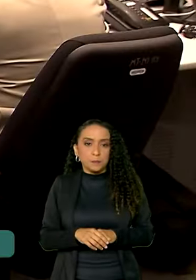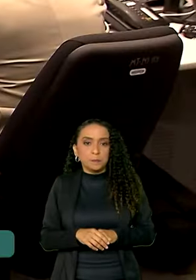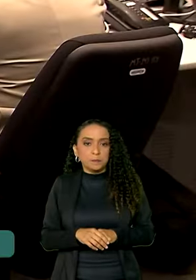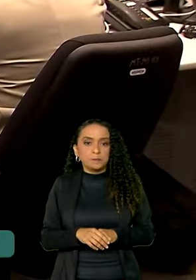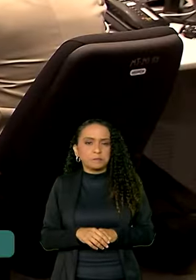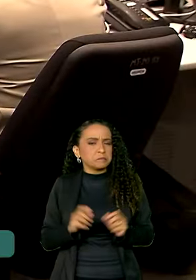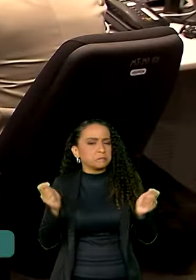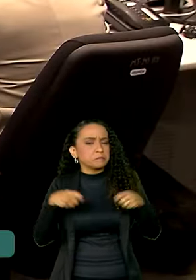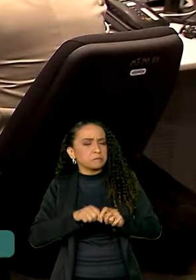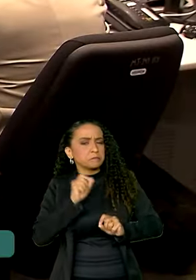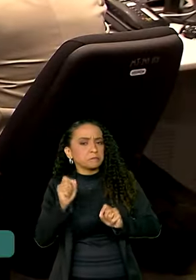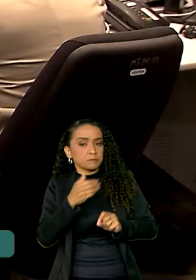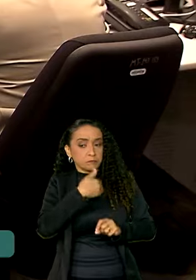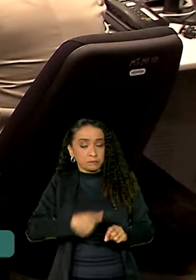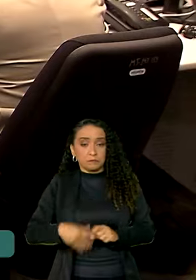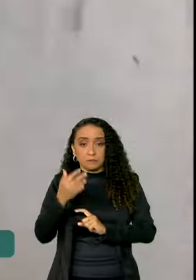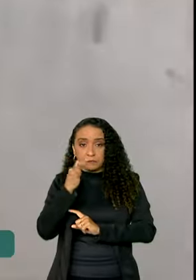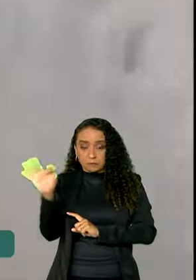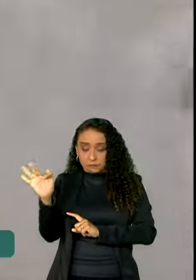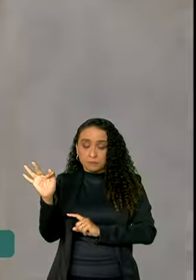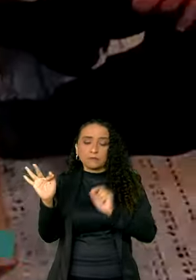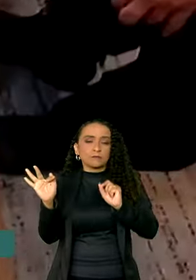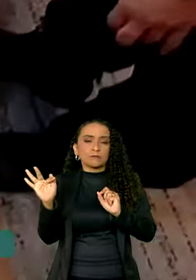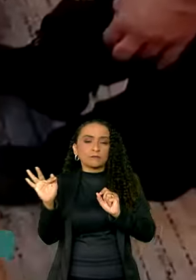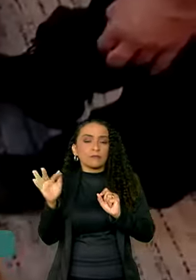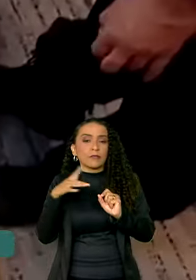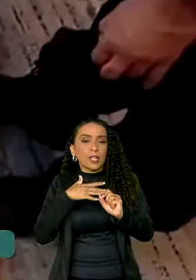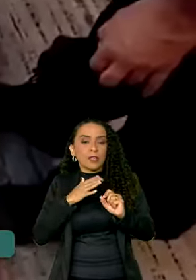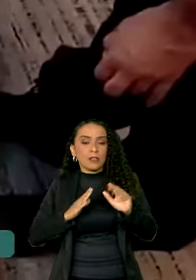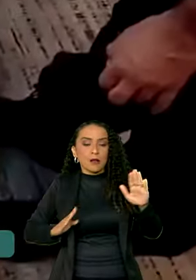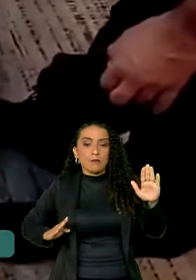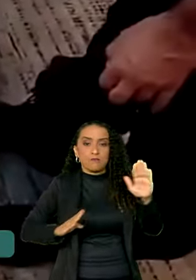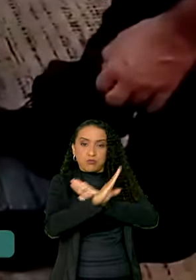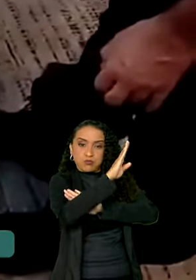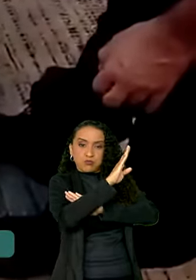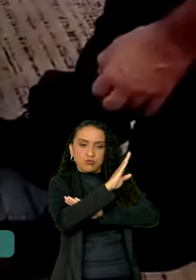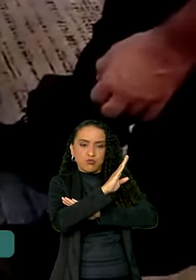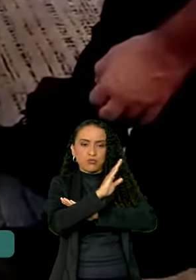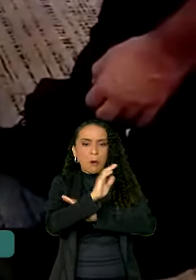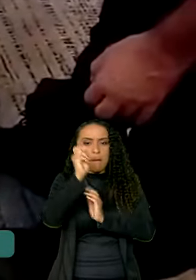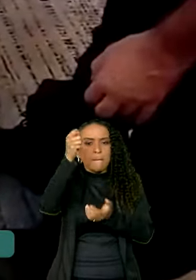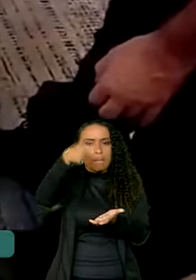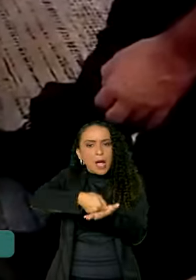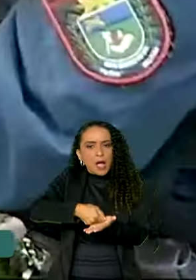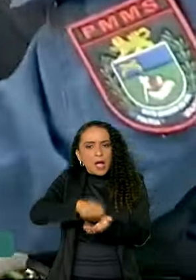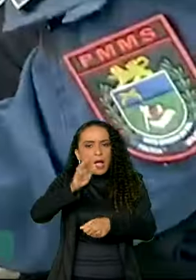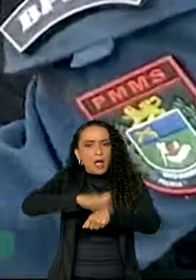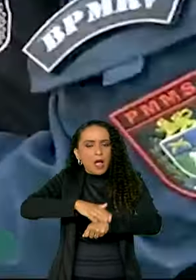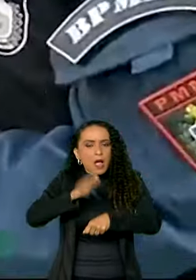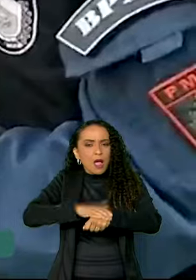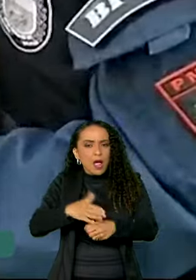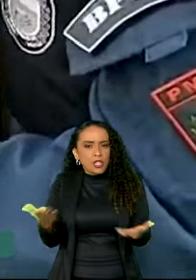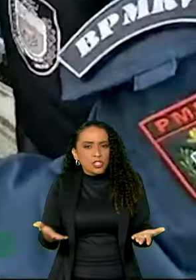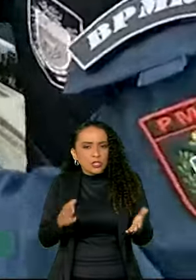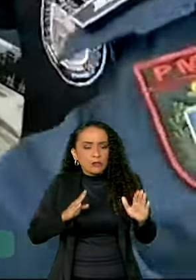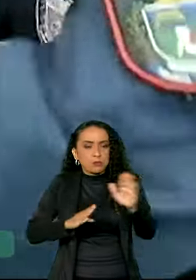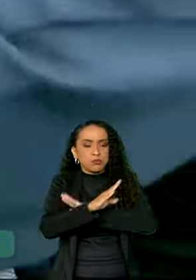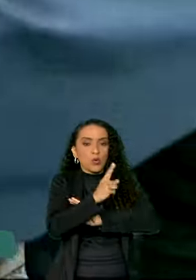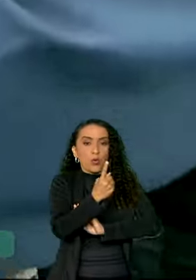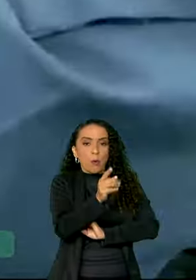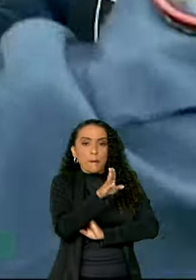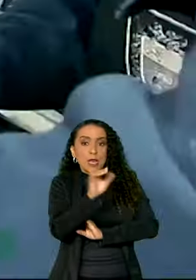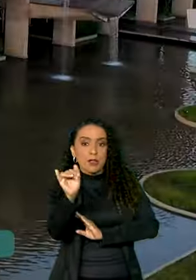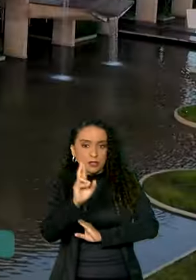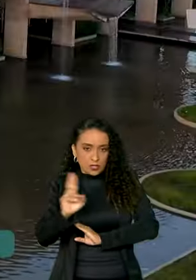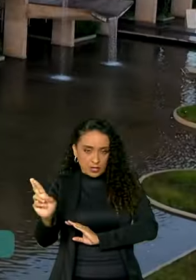E a previsão do governo federal é bater um recorde de execução este ano, superando um bilhão de